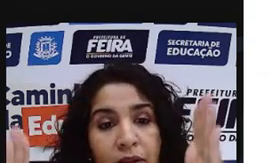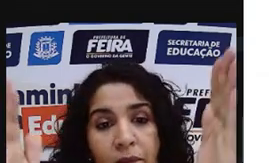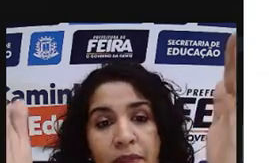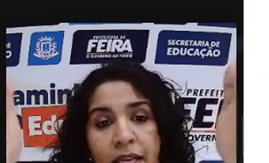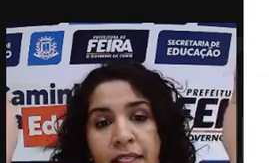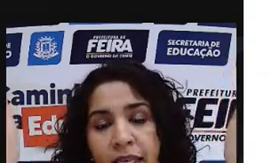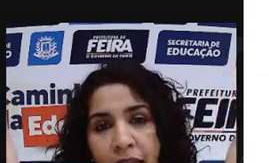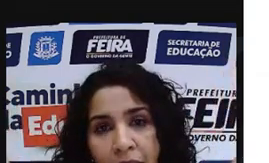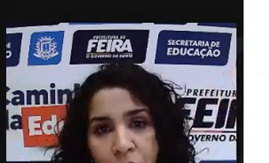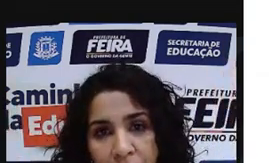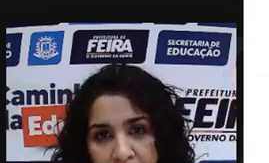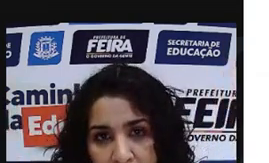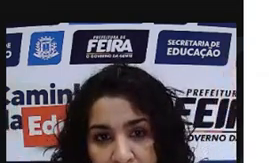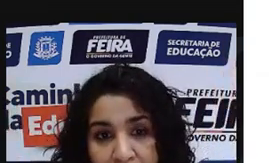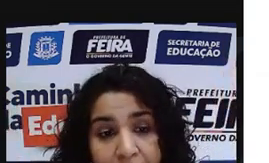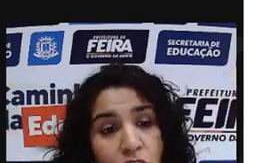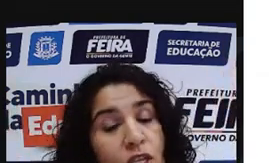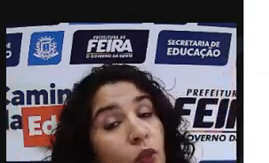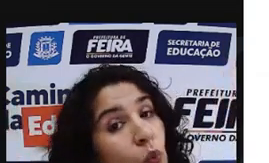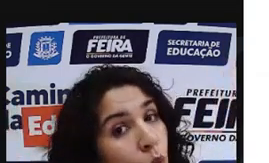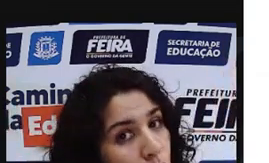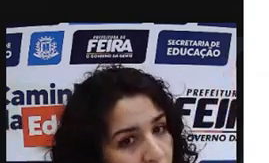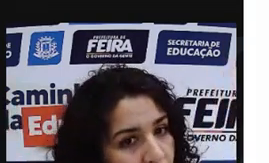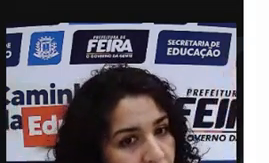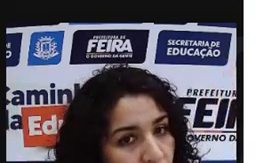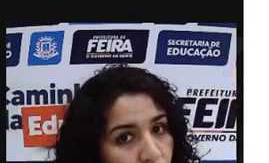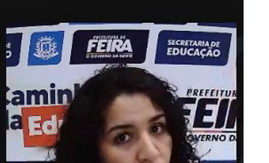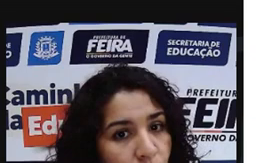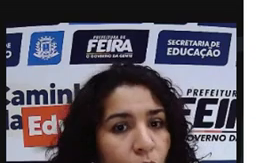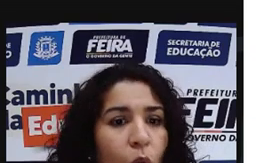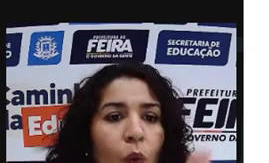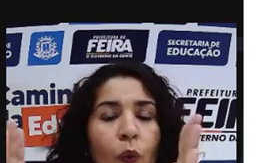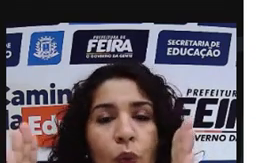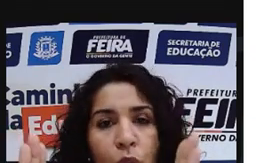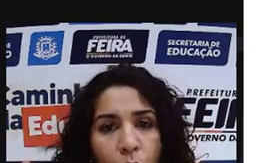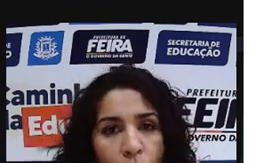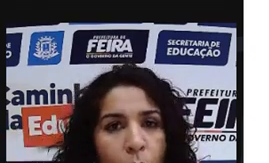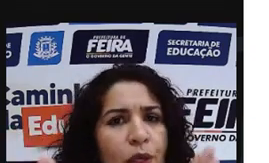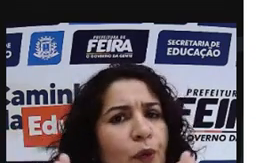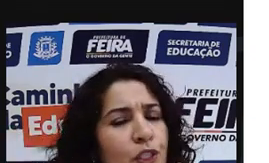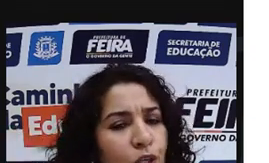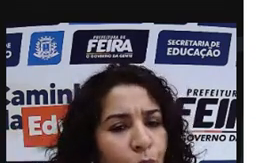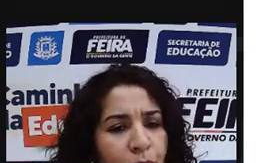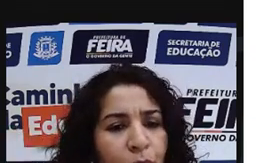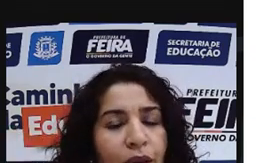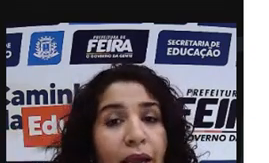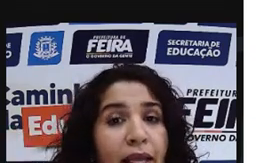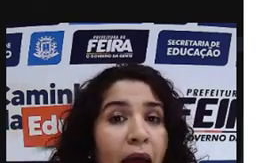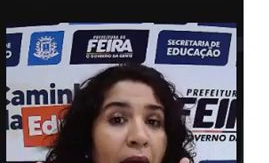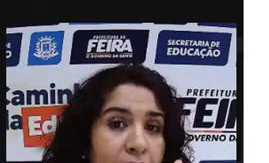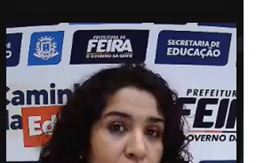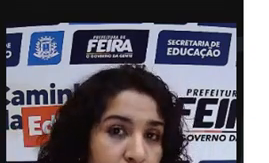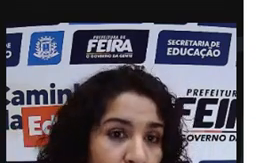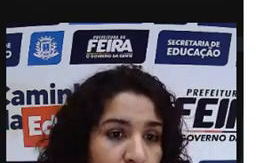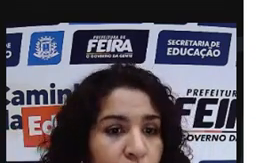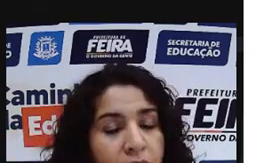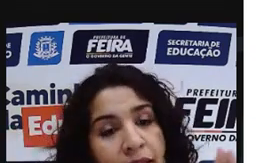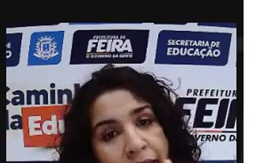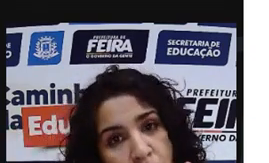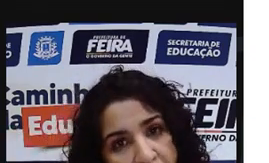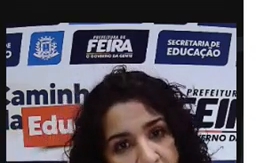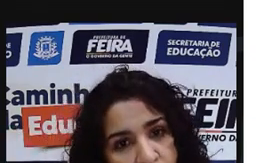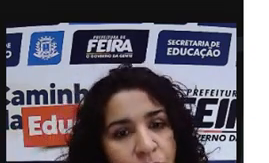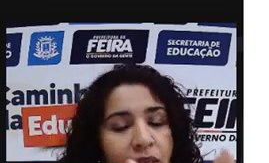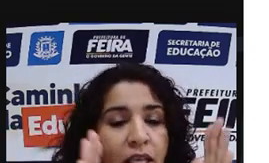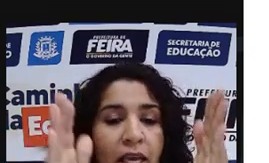reposta desse lado da tabela que está todo em branco. O nome onde é comemorada. A resposta